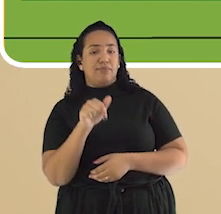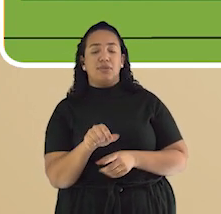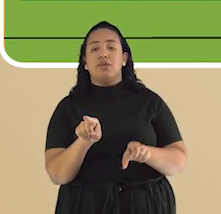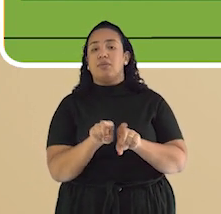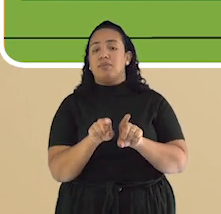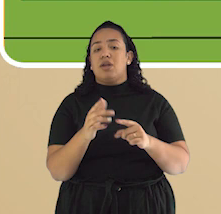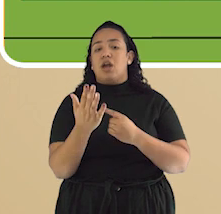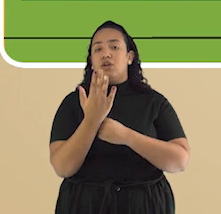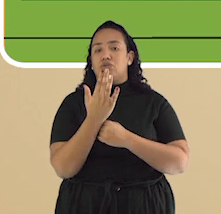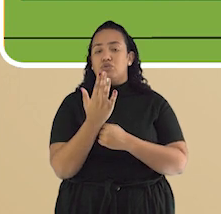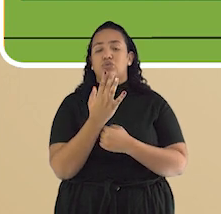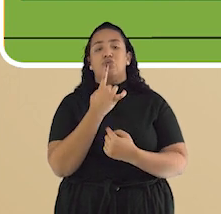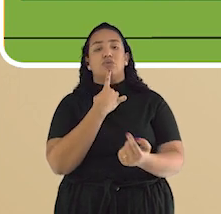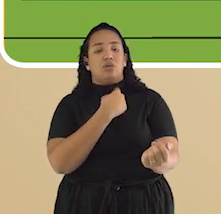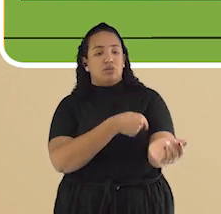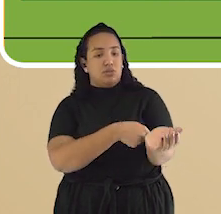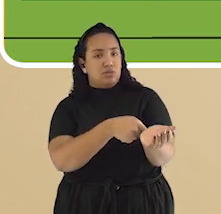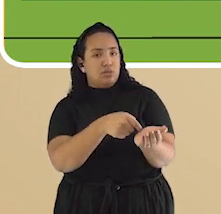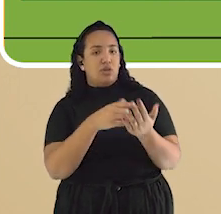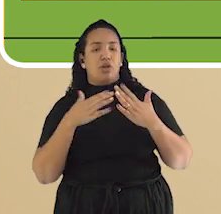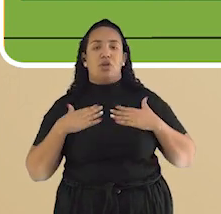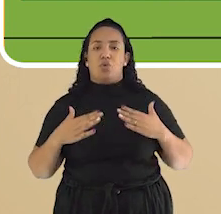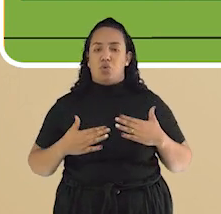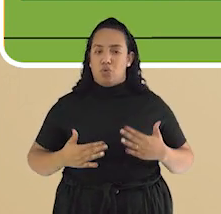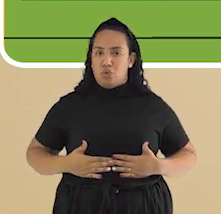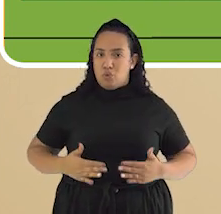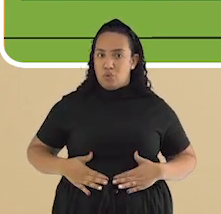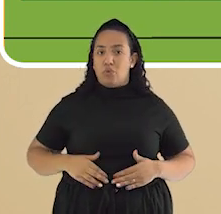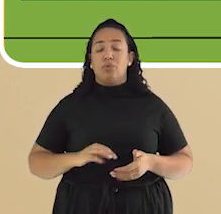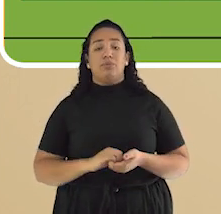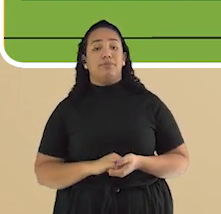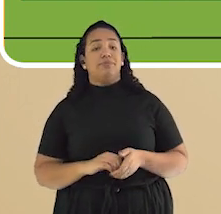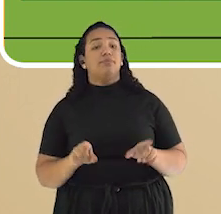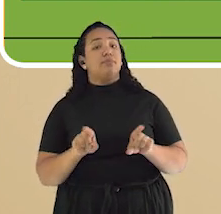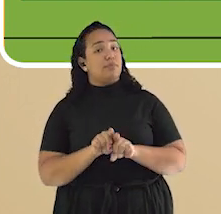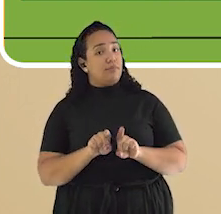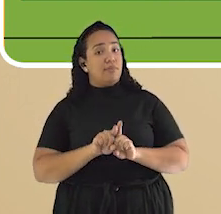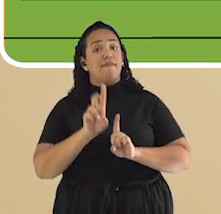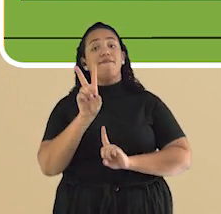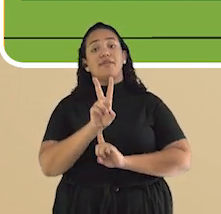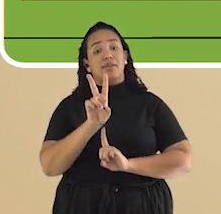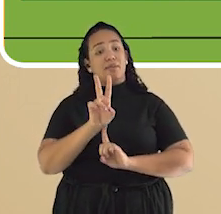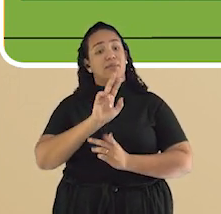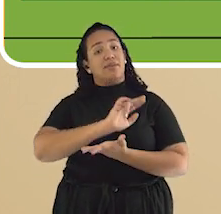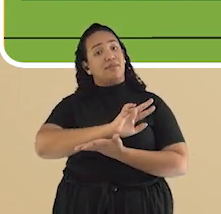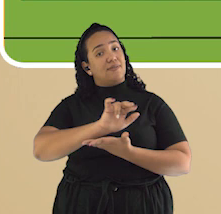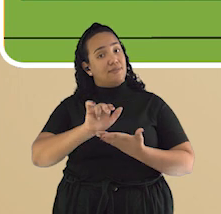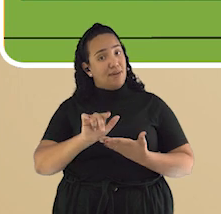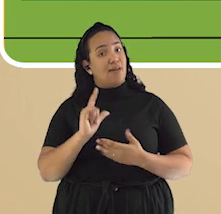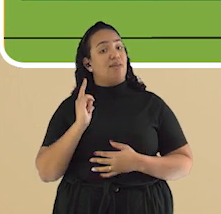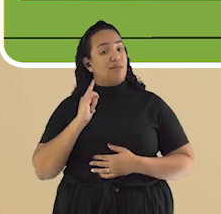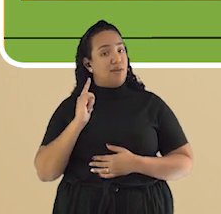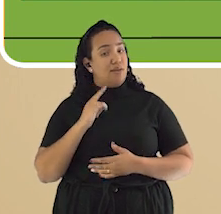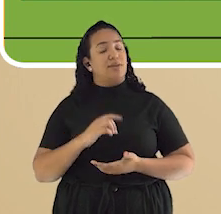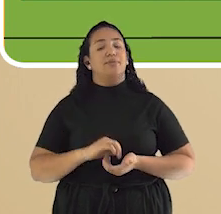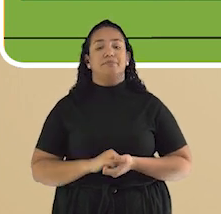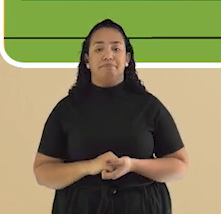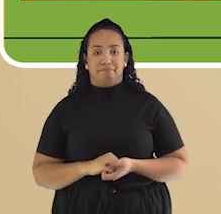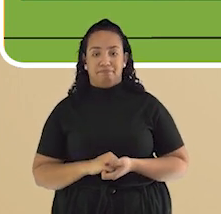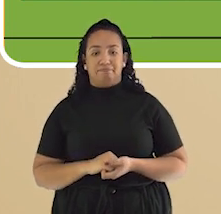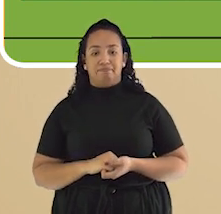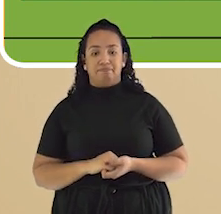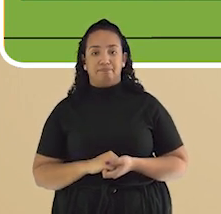benéficos ao sangue, sistemas do corpo, né? E também traz proteínas e vitaminas, prevenindo o envelhecimento. No entanto,